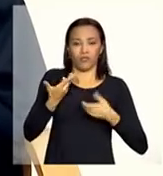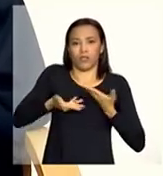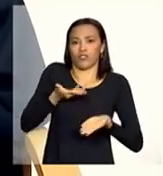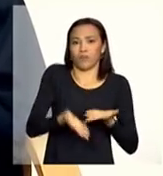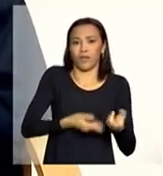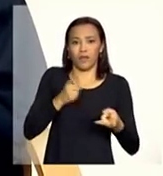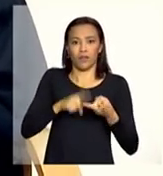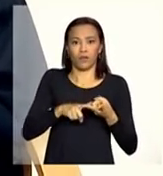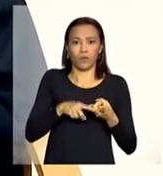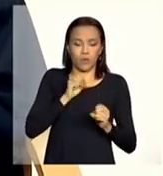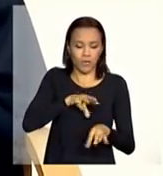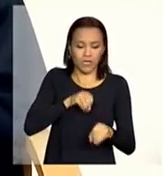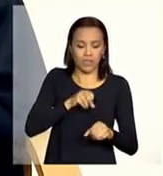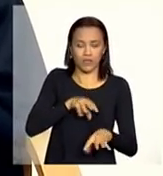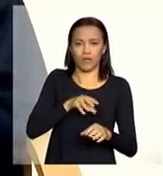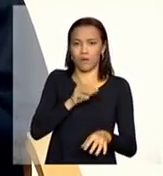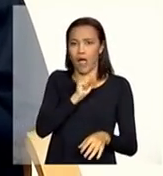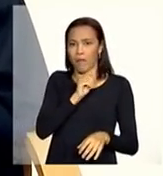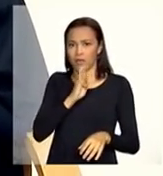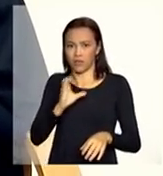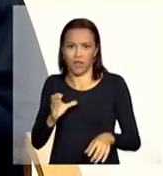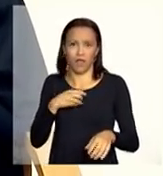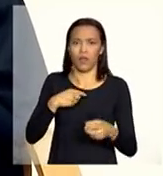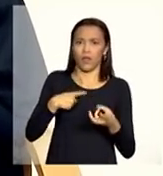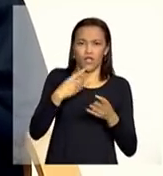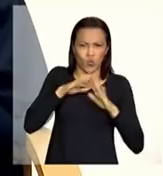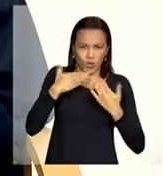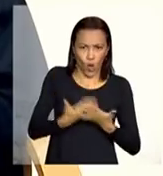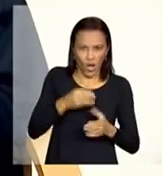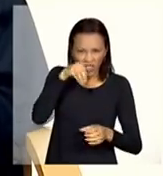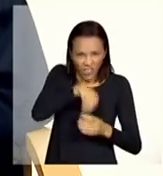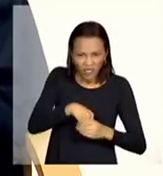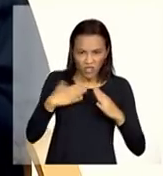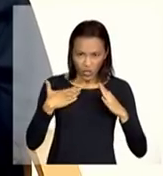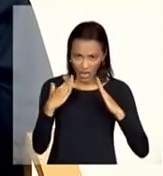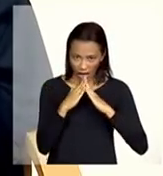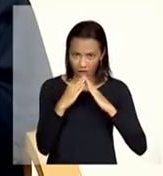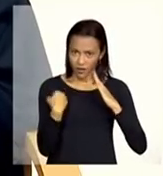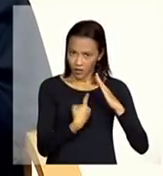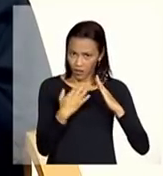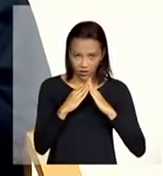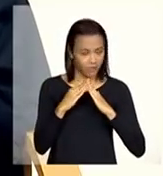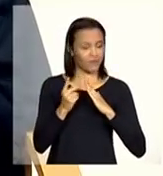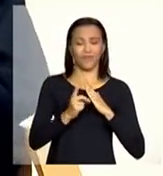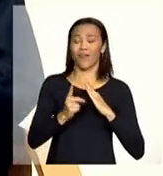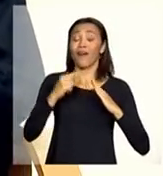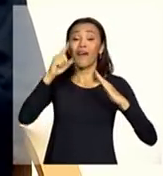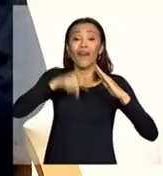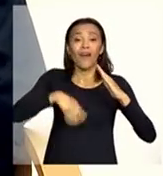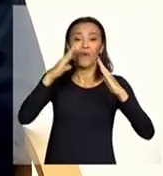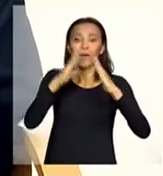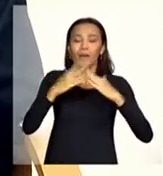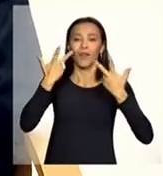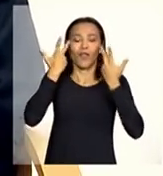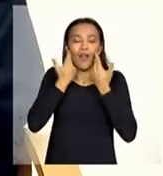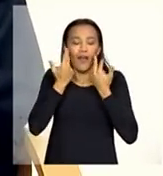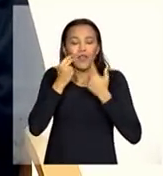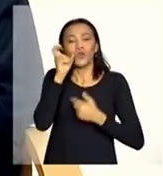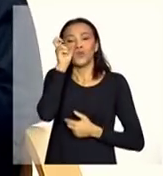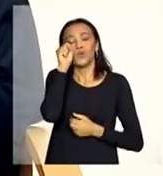ter alfabetização ou escola não é nada disso nossa casa é lugar para a gente conviver dormir